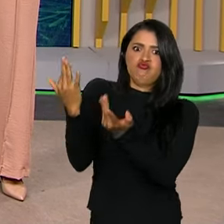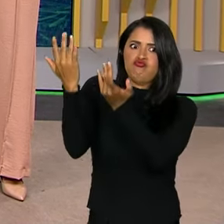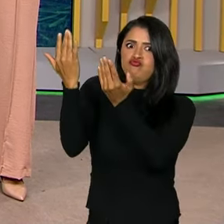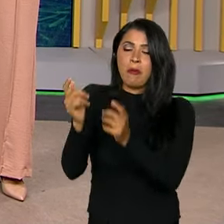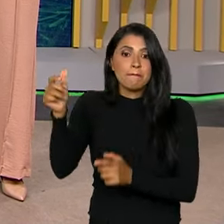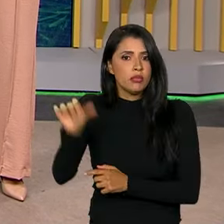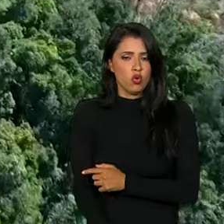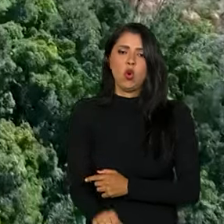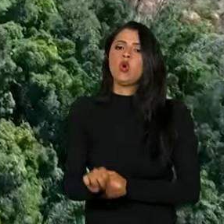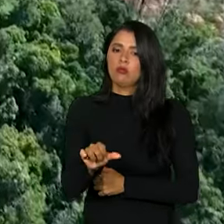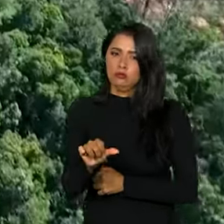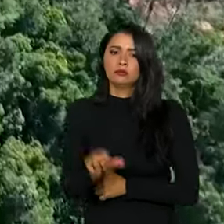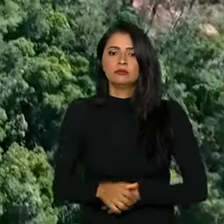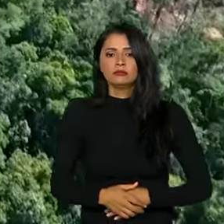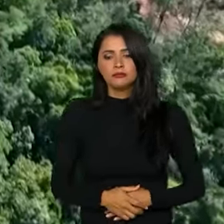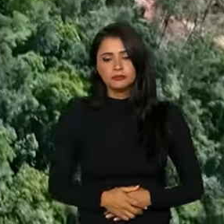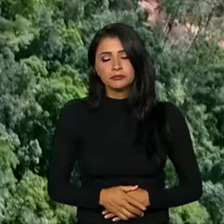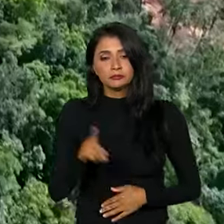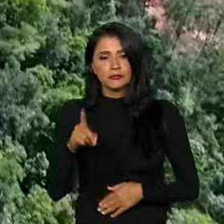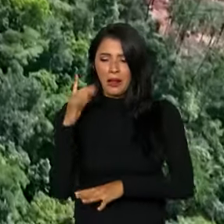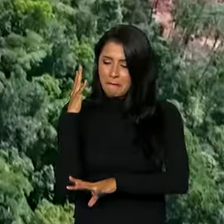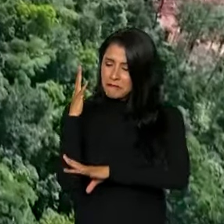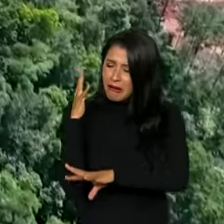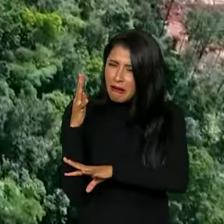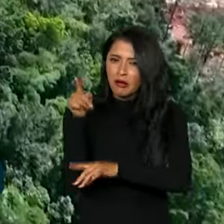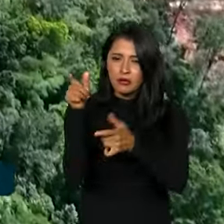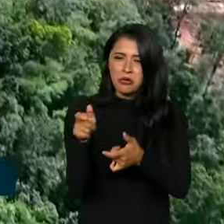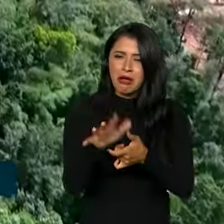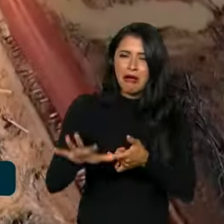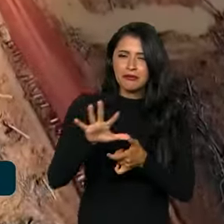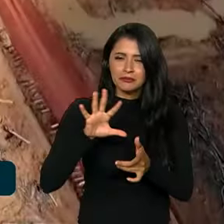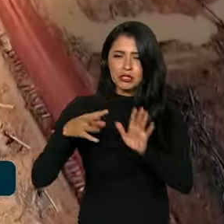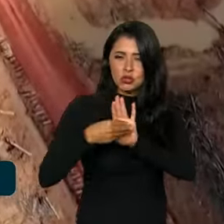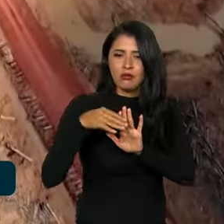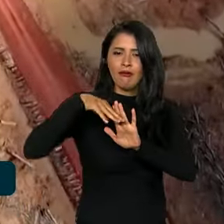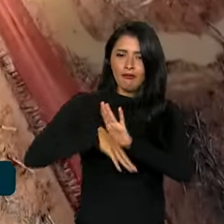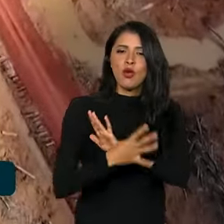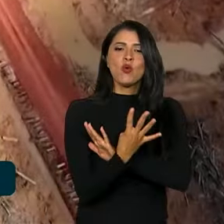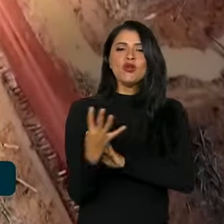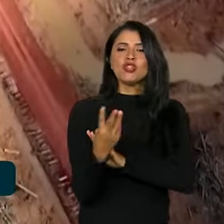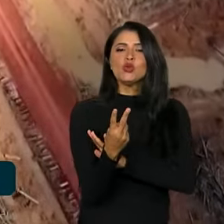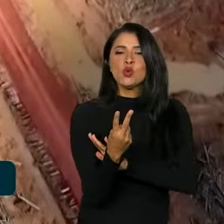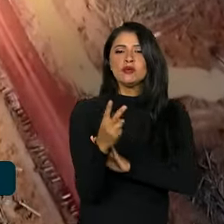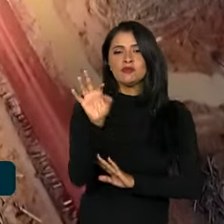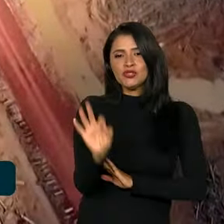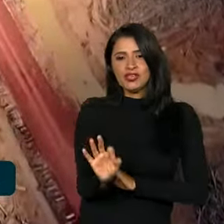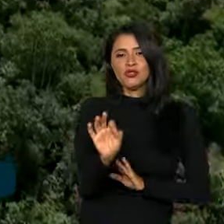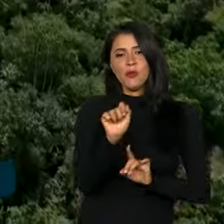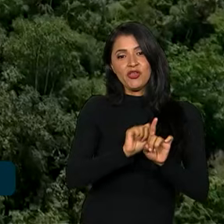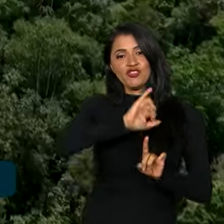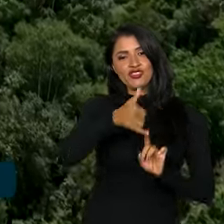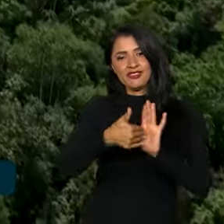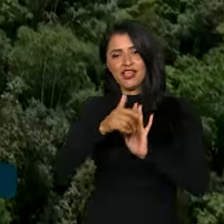seria ainda pior. O desmatamento na região amazônica caiu 42% de janeiro a